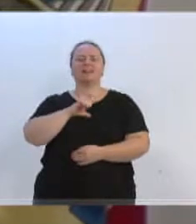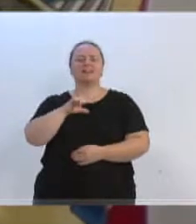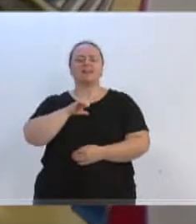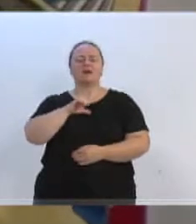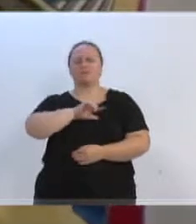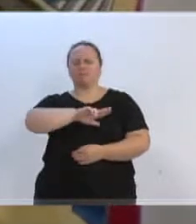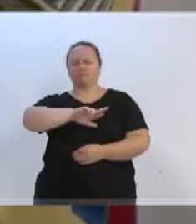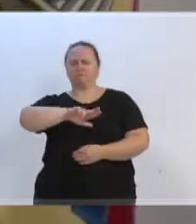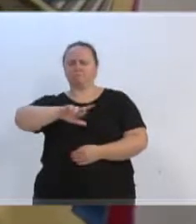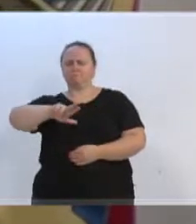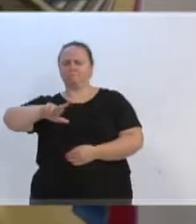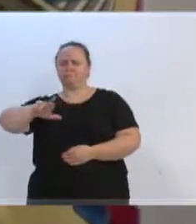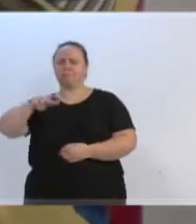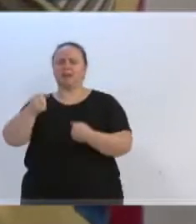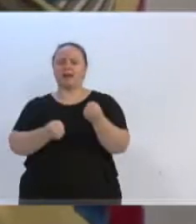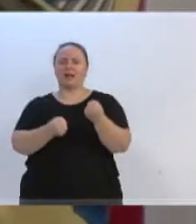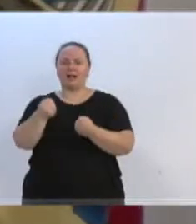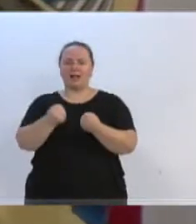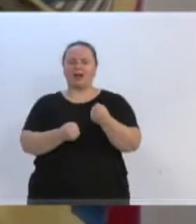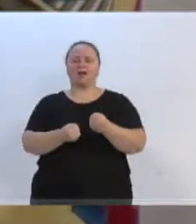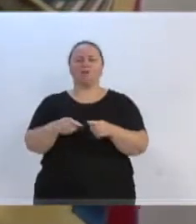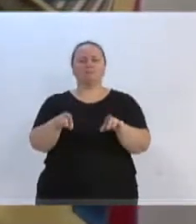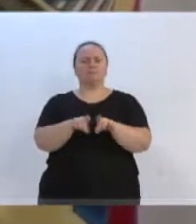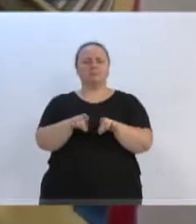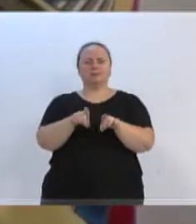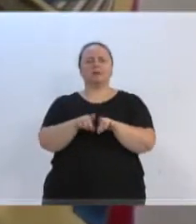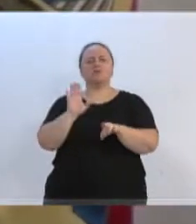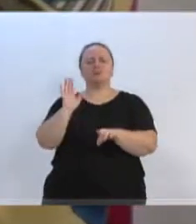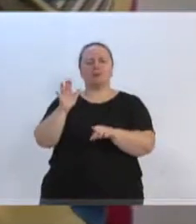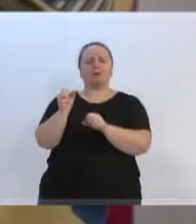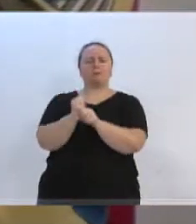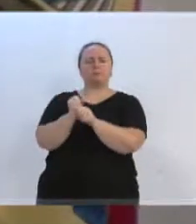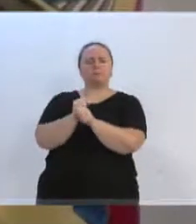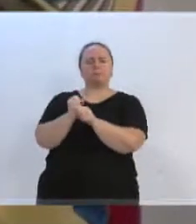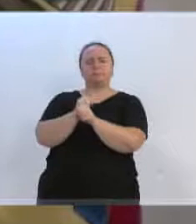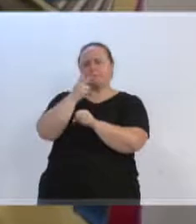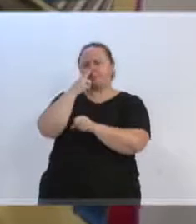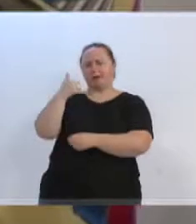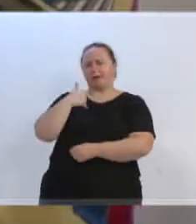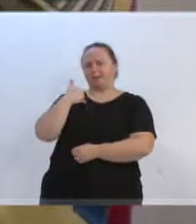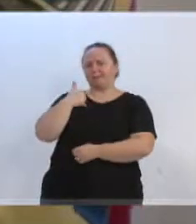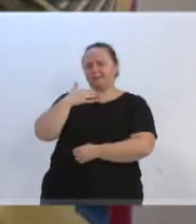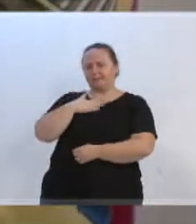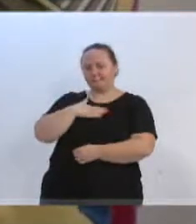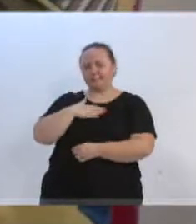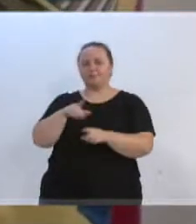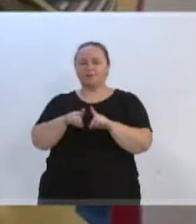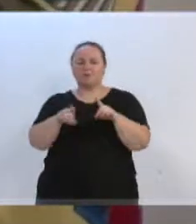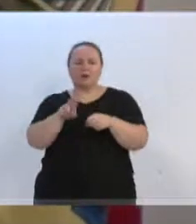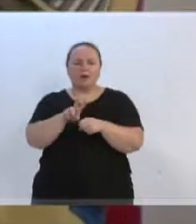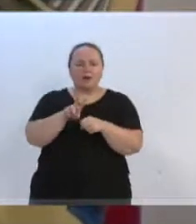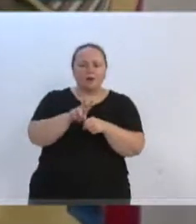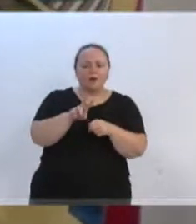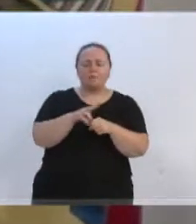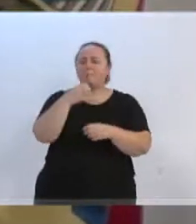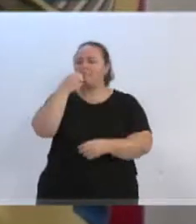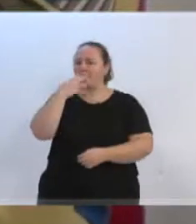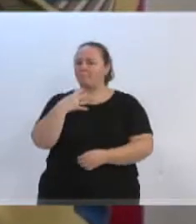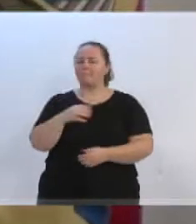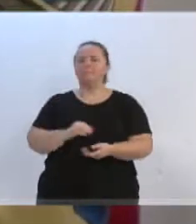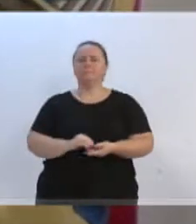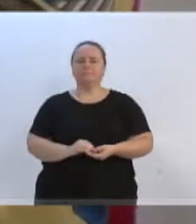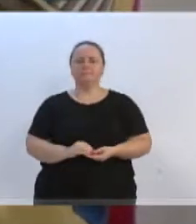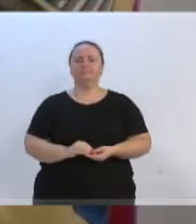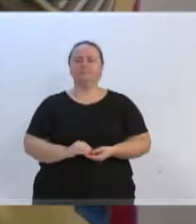inclusive carros com a nossa idade aí já há bastante tempo e lá bem conservado, muito bacana aquela